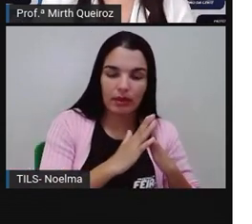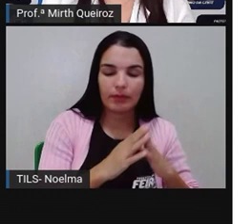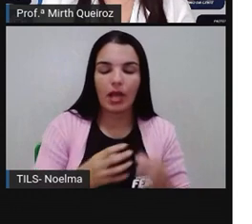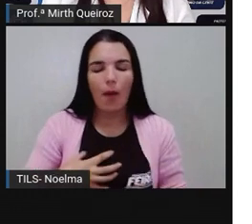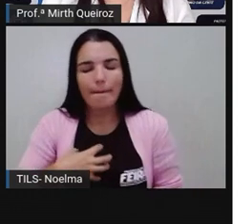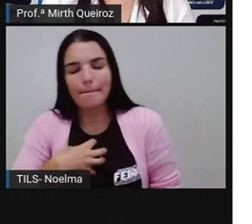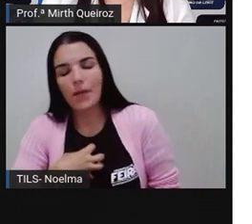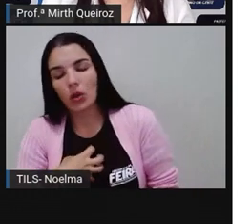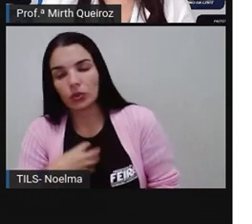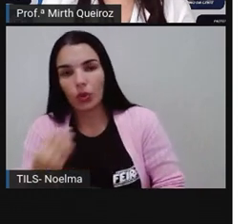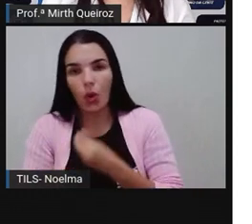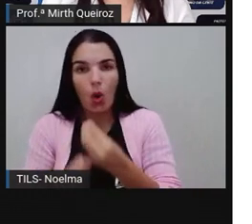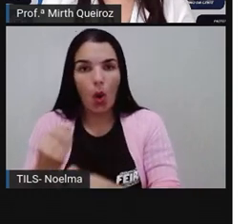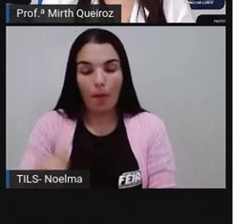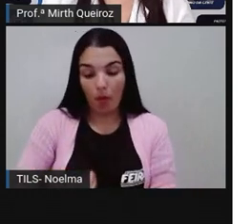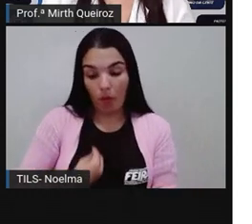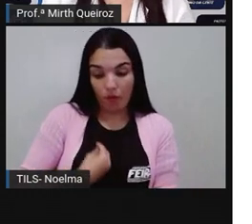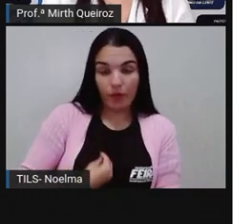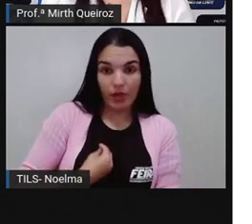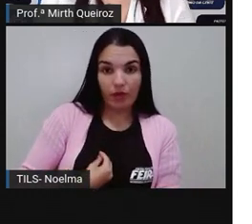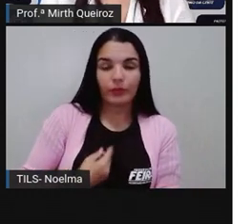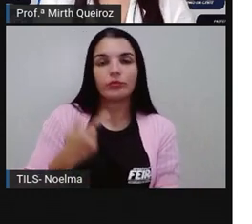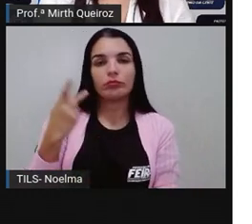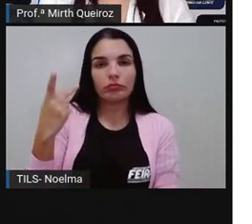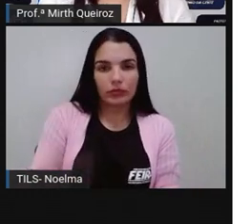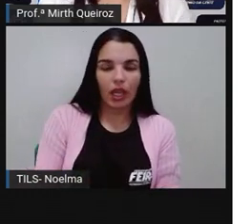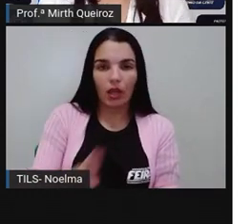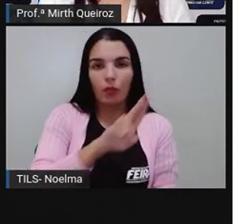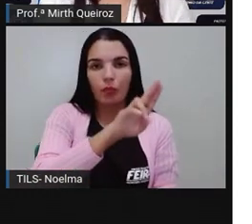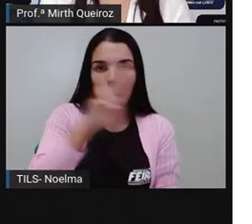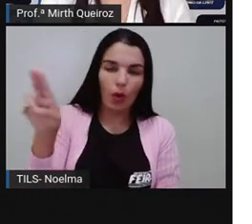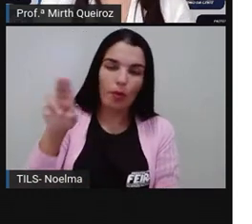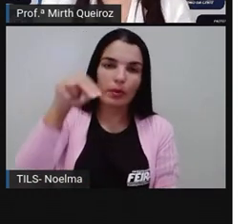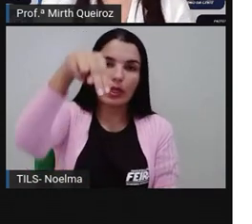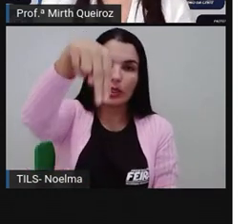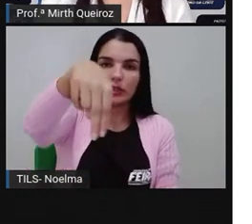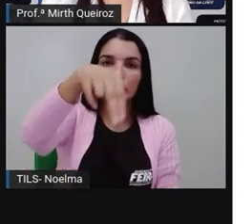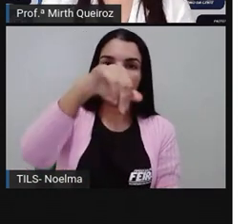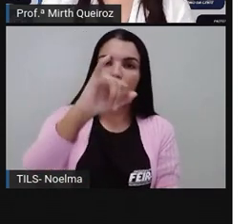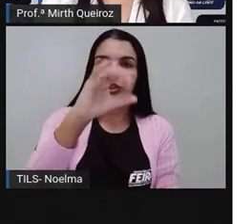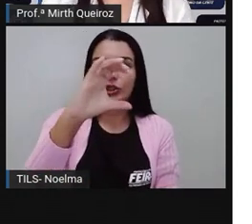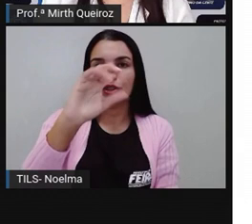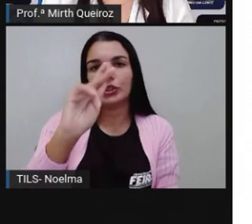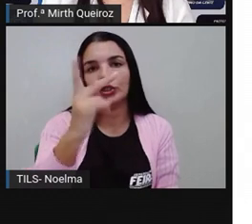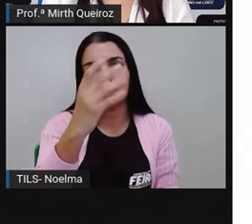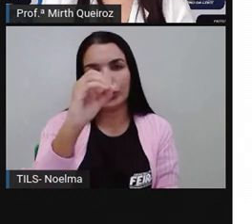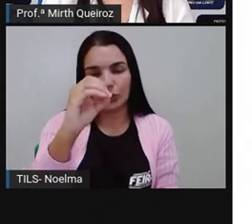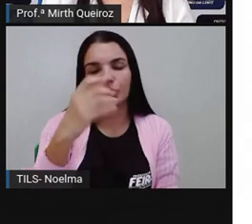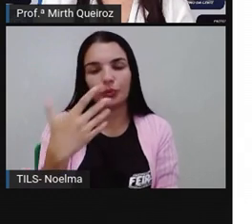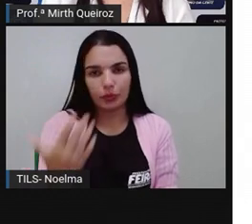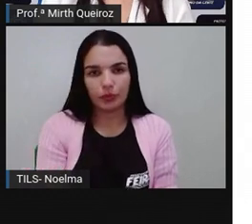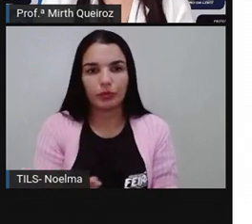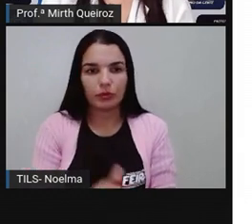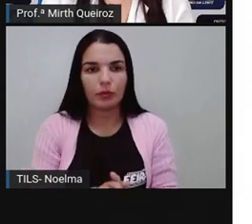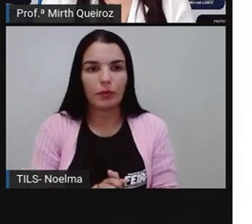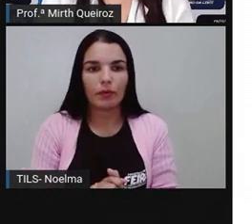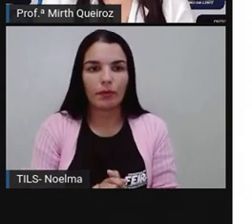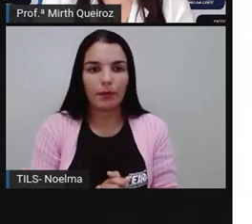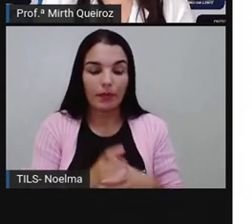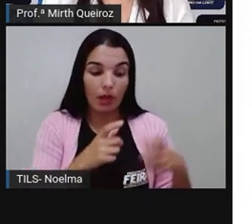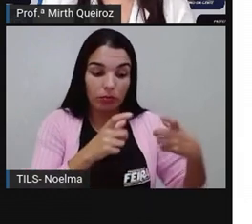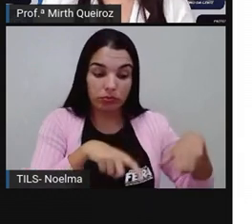modo de vida do animal, o modo de vida do ser vivo, é chamado de nicho ecológico. O